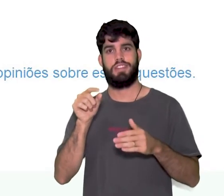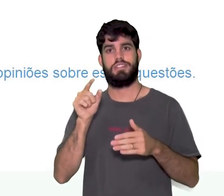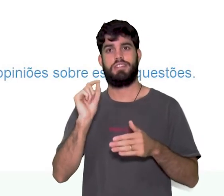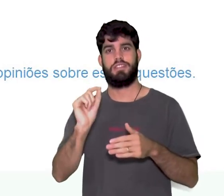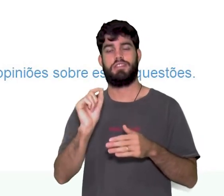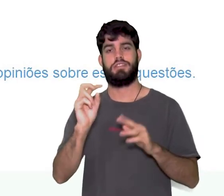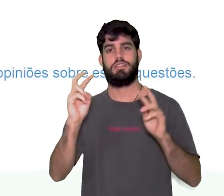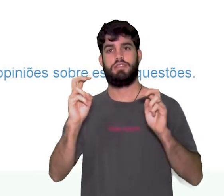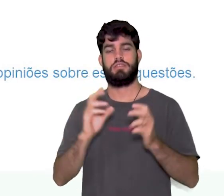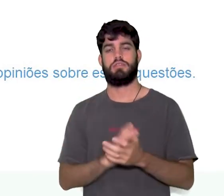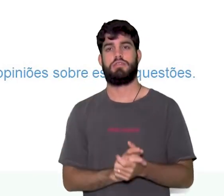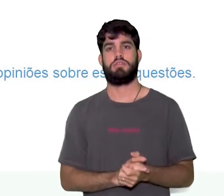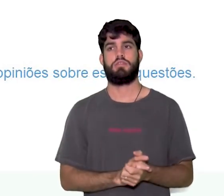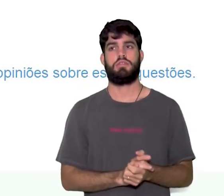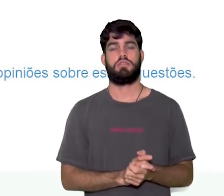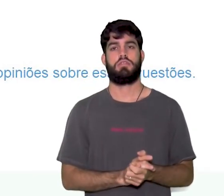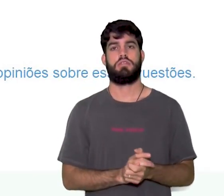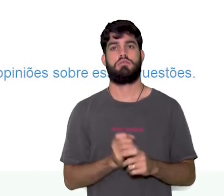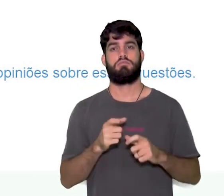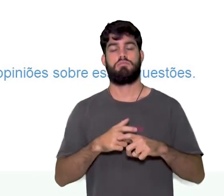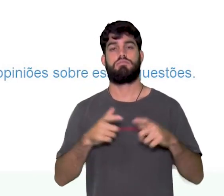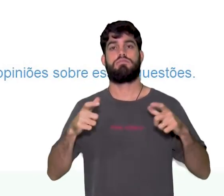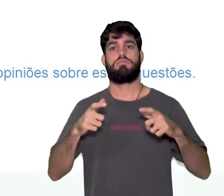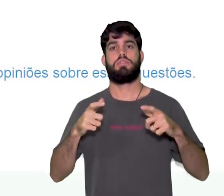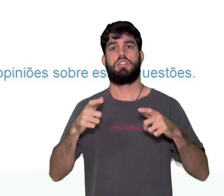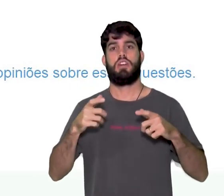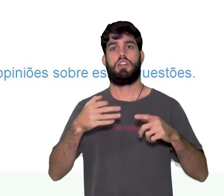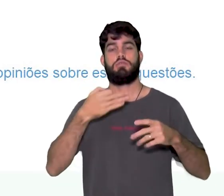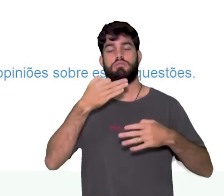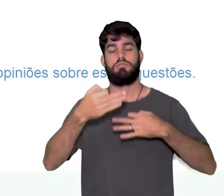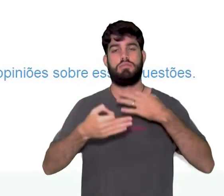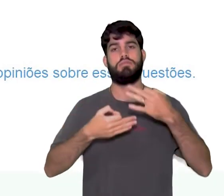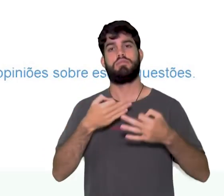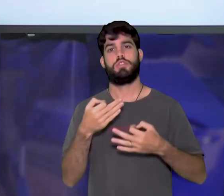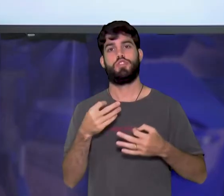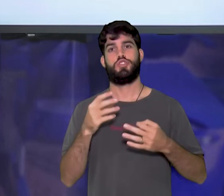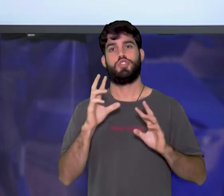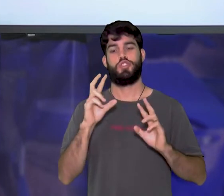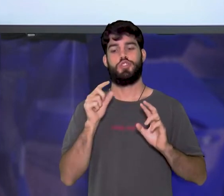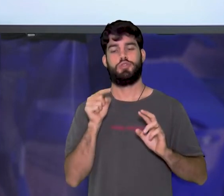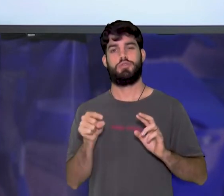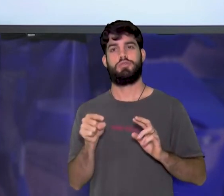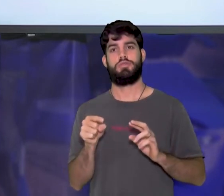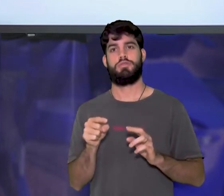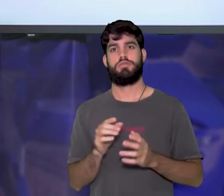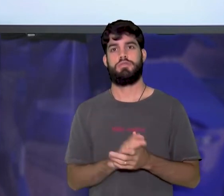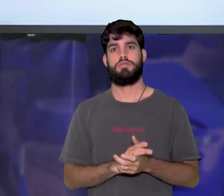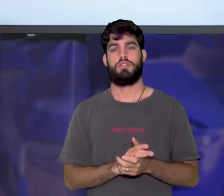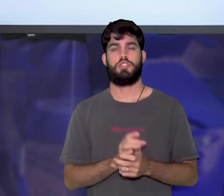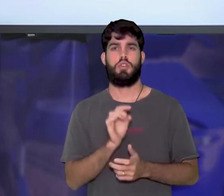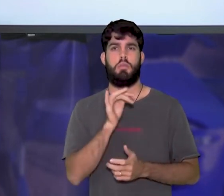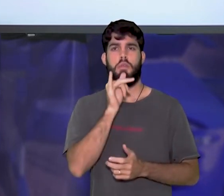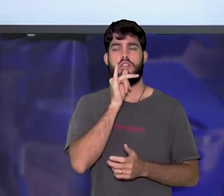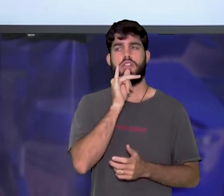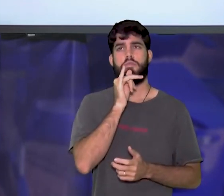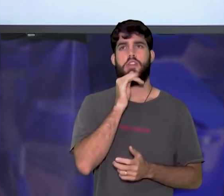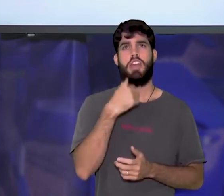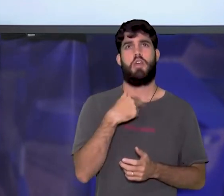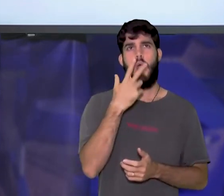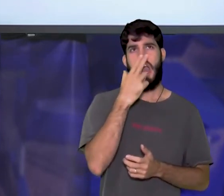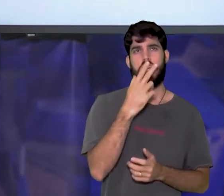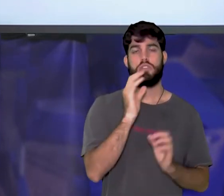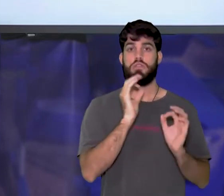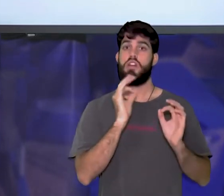vocês viram e ampliar suas opiniões sobre essas questões. Então, só não ficar no achismo, mas buscar uma